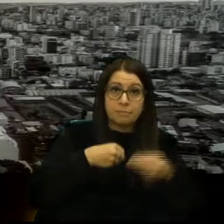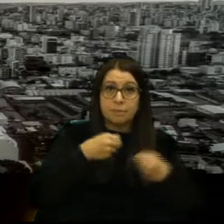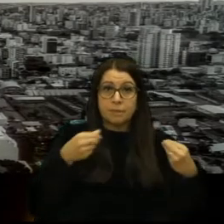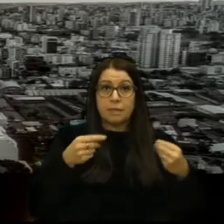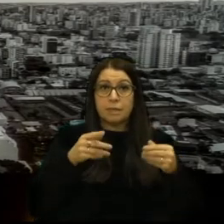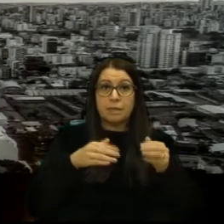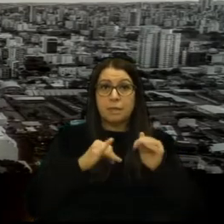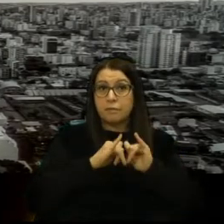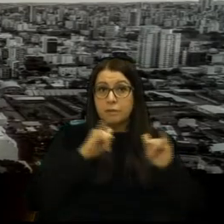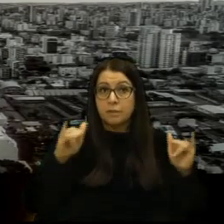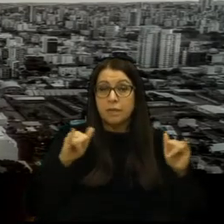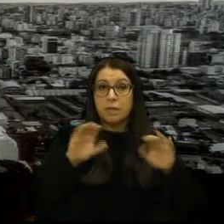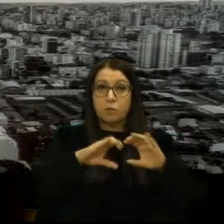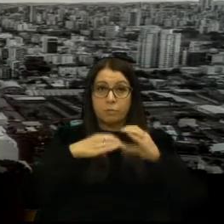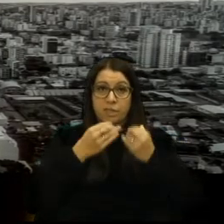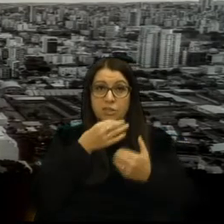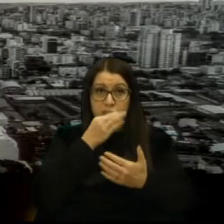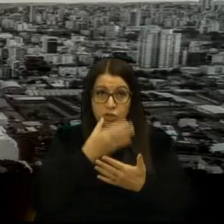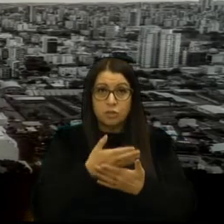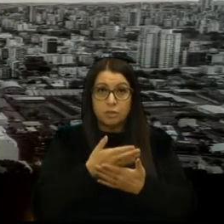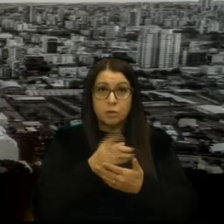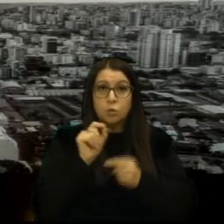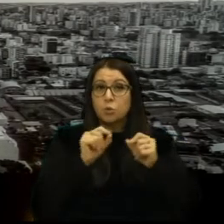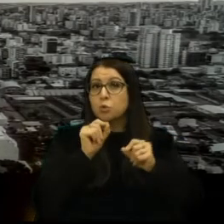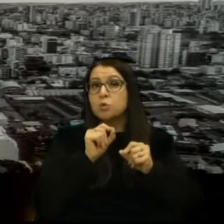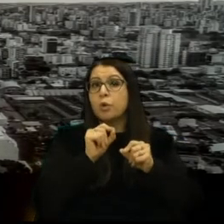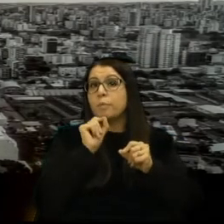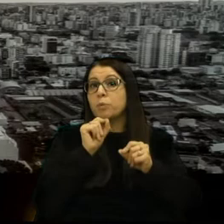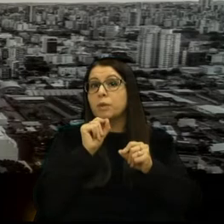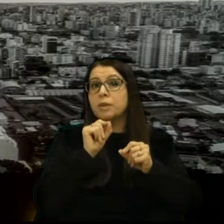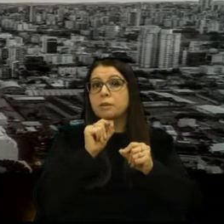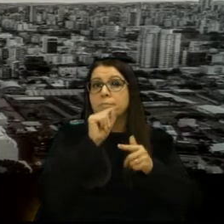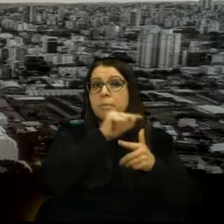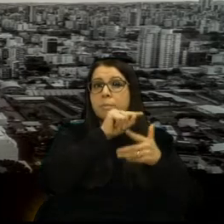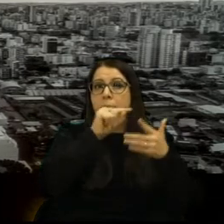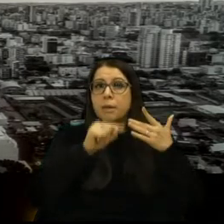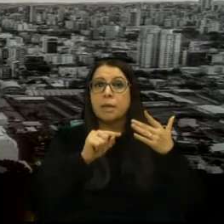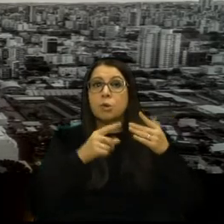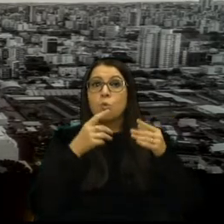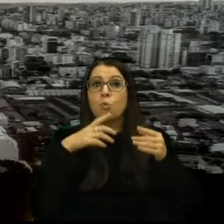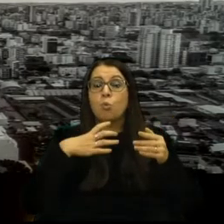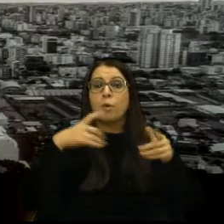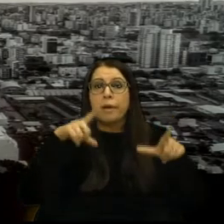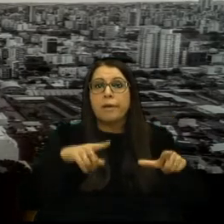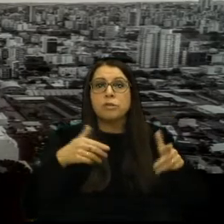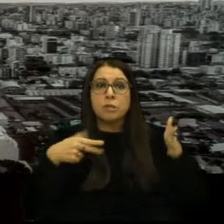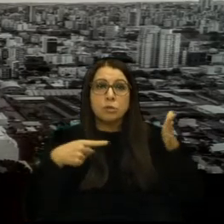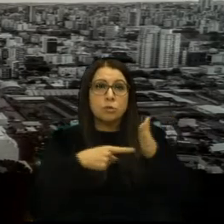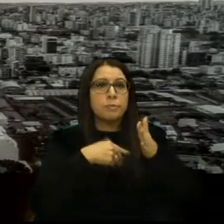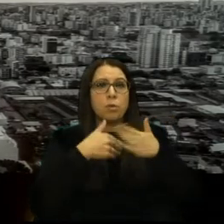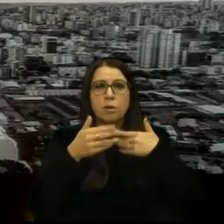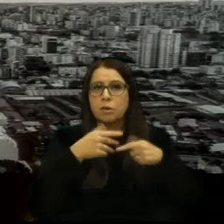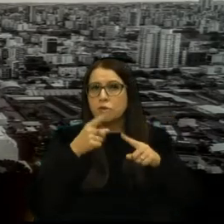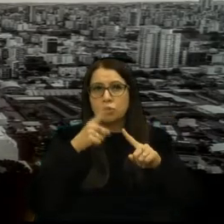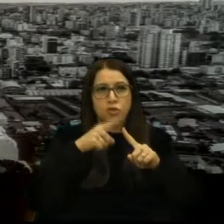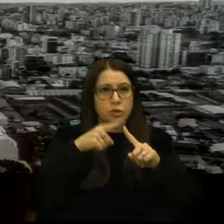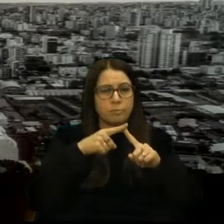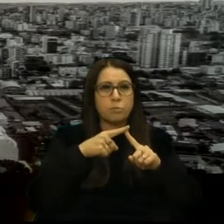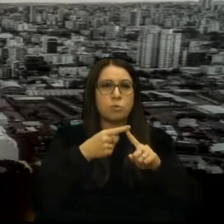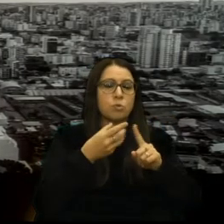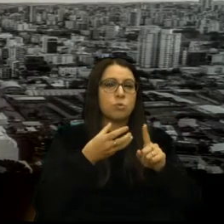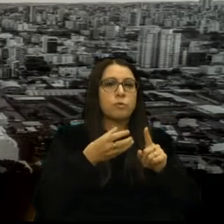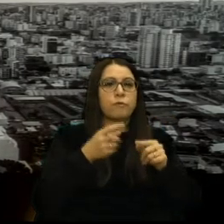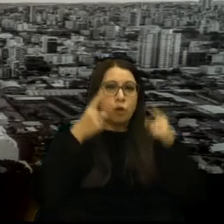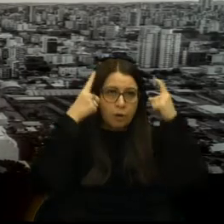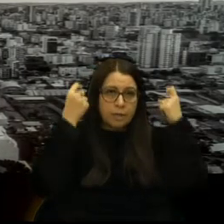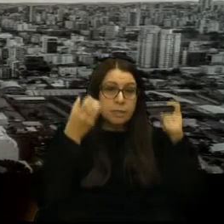orientar e informar a comunidade caxiense sobre os canais de denúncia para qualquer tipo de violência contra idosos, mulheres, crianças